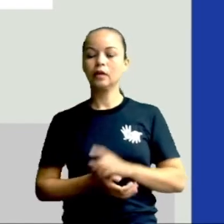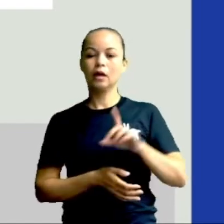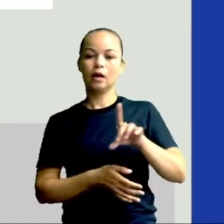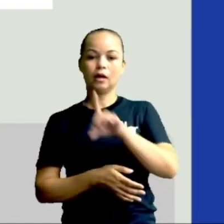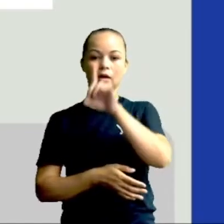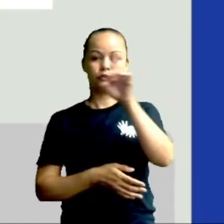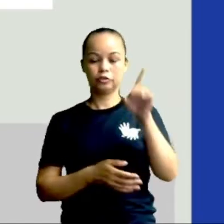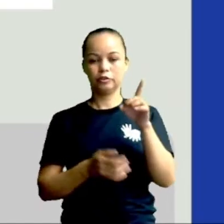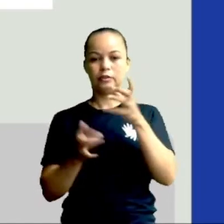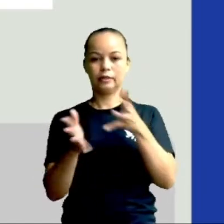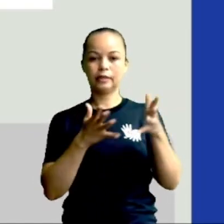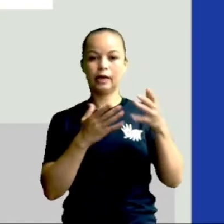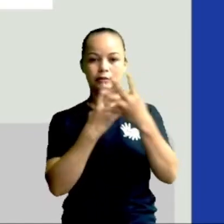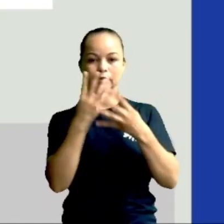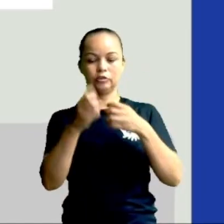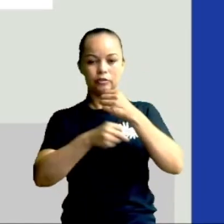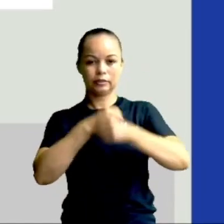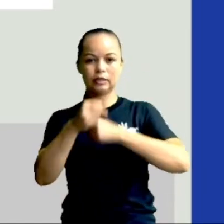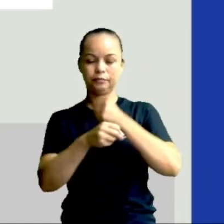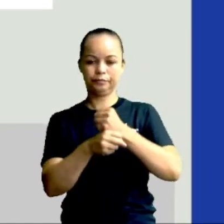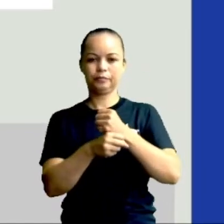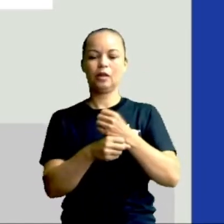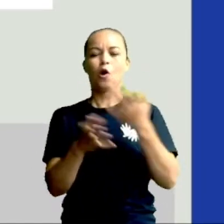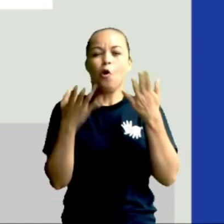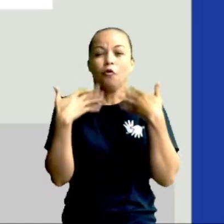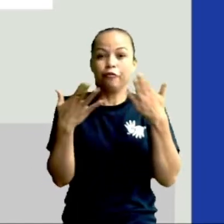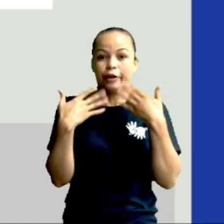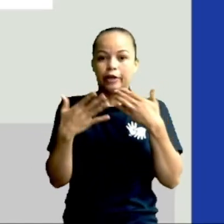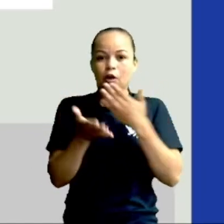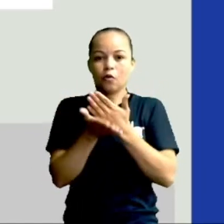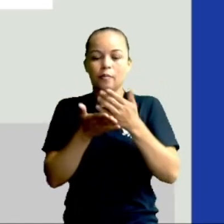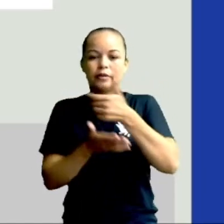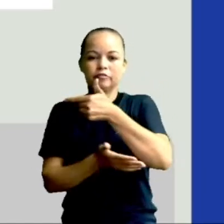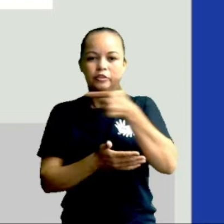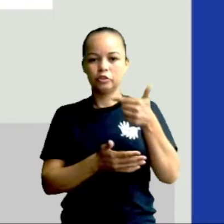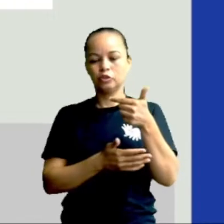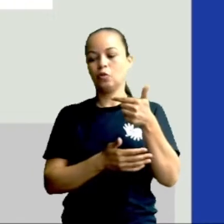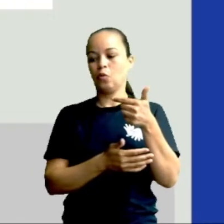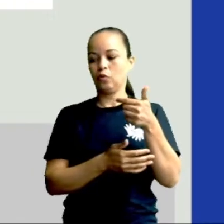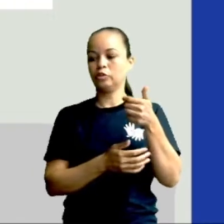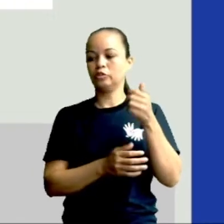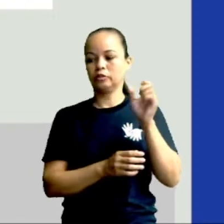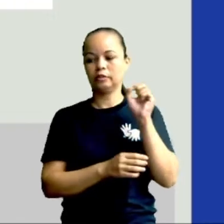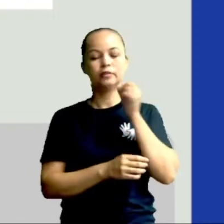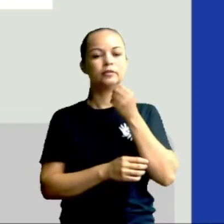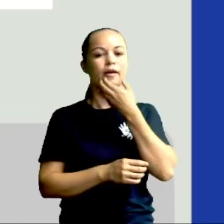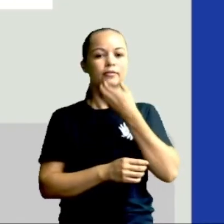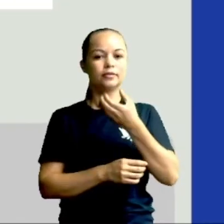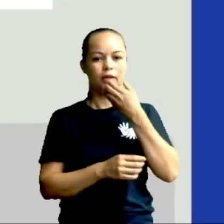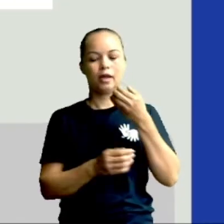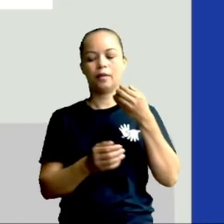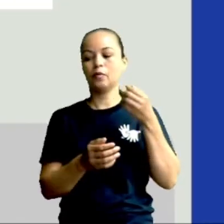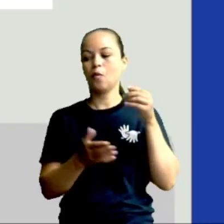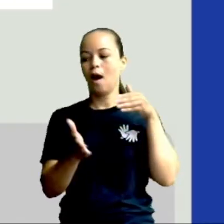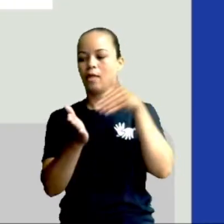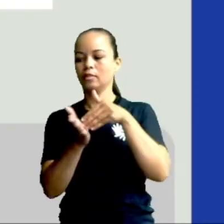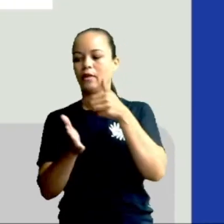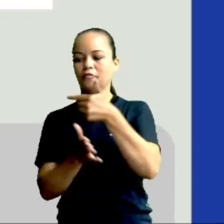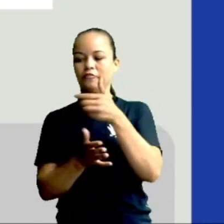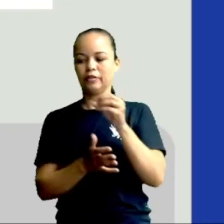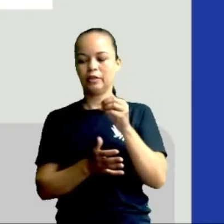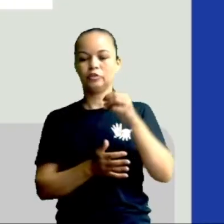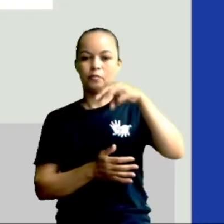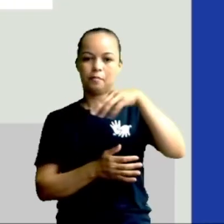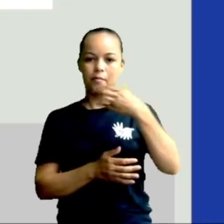estações. Por exemplo, o verão, ele dura de 22 de dezembro a 20 de março. Gente, lembrando que essas datas são